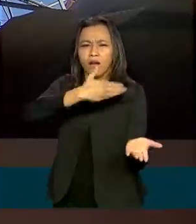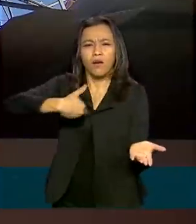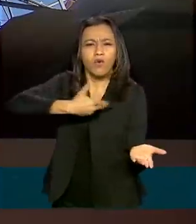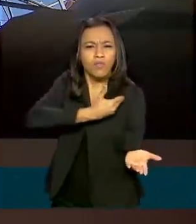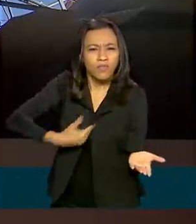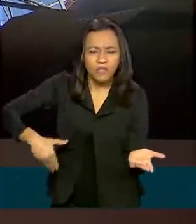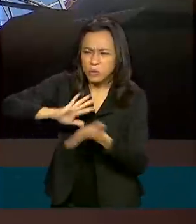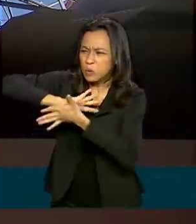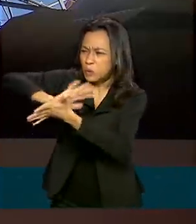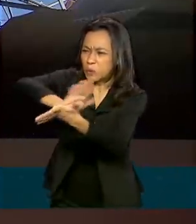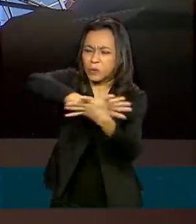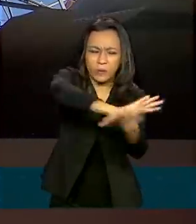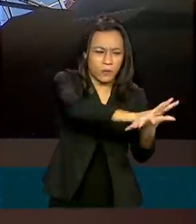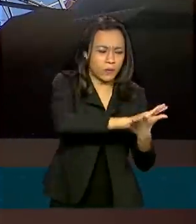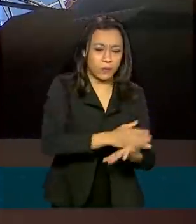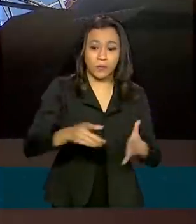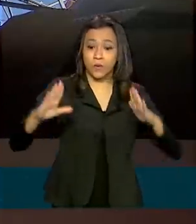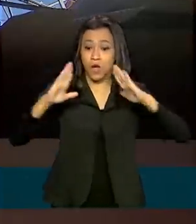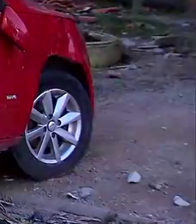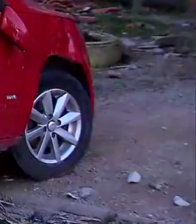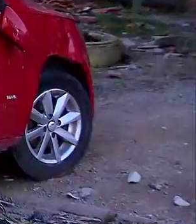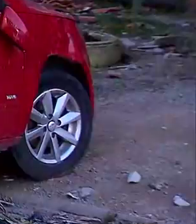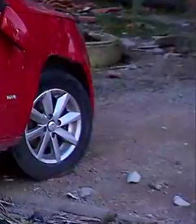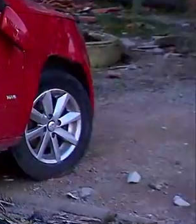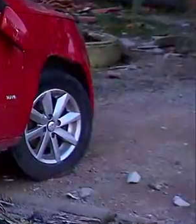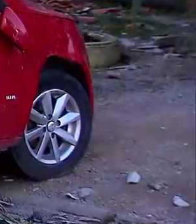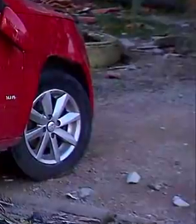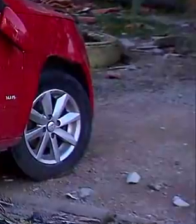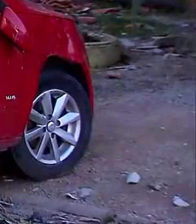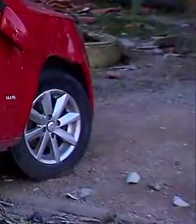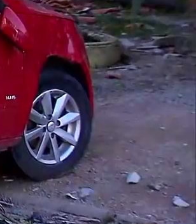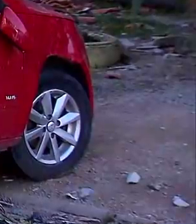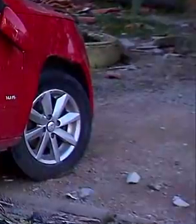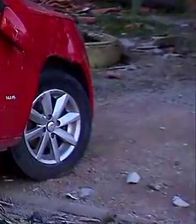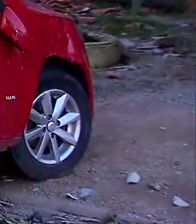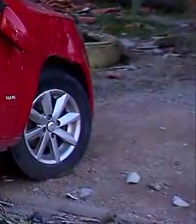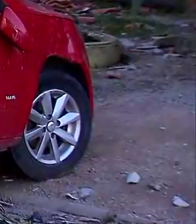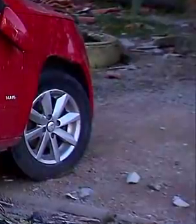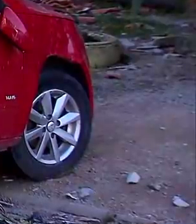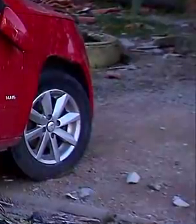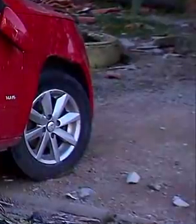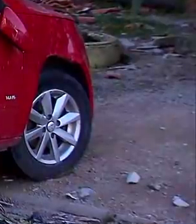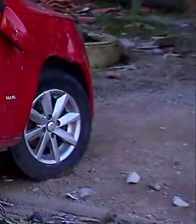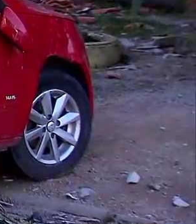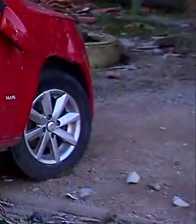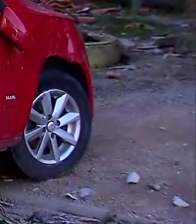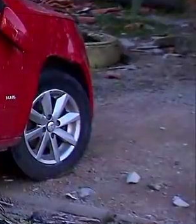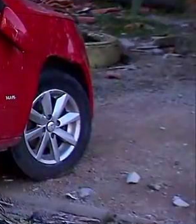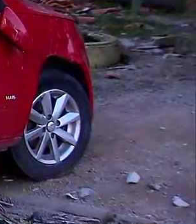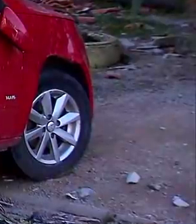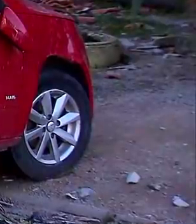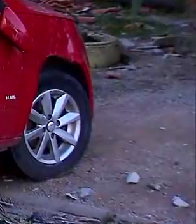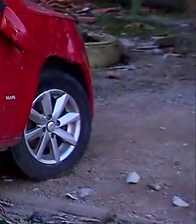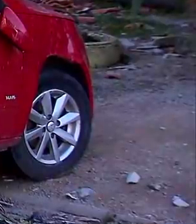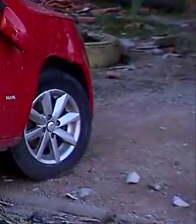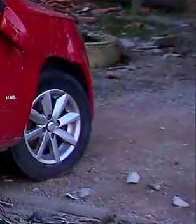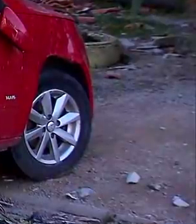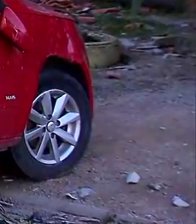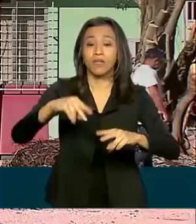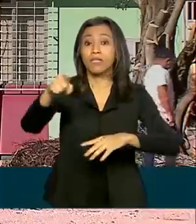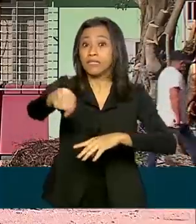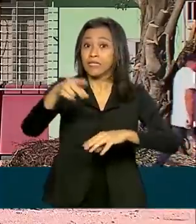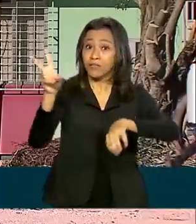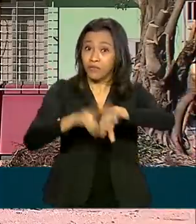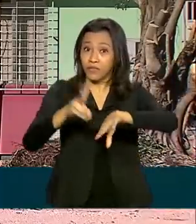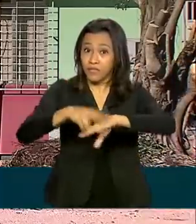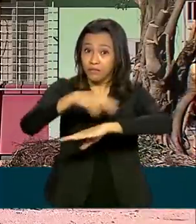unidade básica de saúde perdeu parte das telhas. E nesta secretaria, a força do vento rompeu as portas e janelas de vidro.